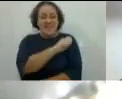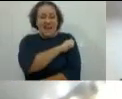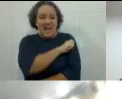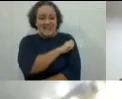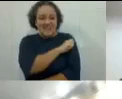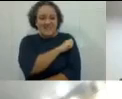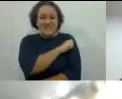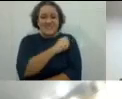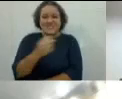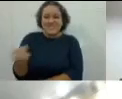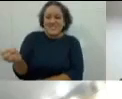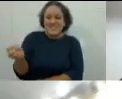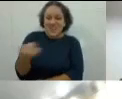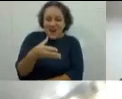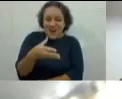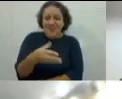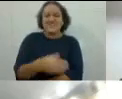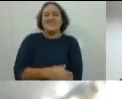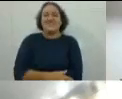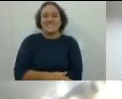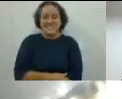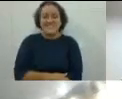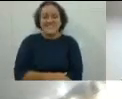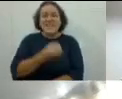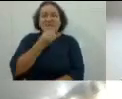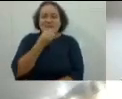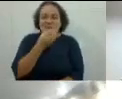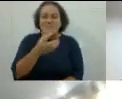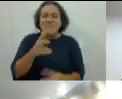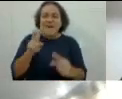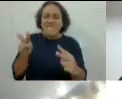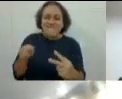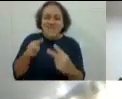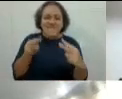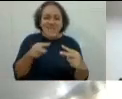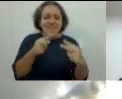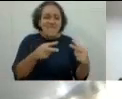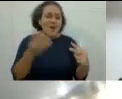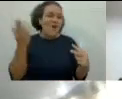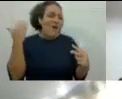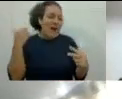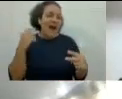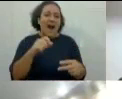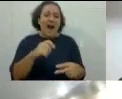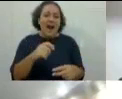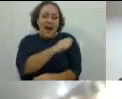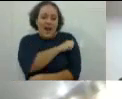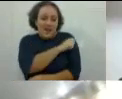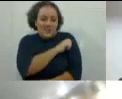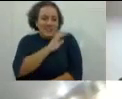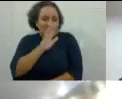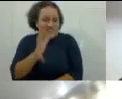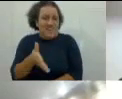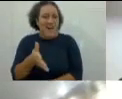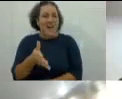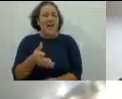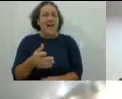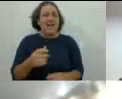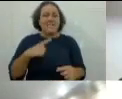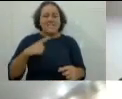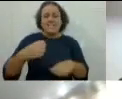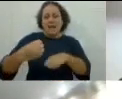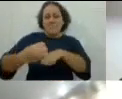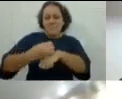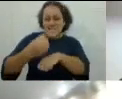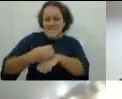aos alunos calorinhos. E que bom rever os veteranos, né? Estão aqui